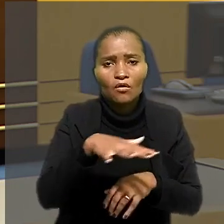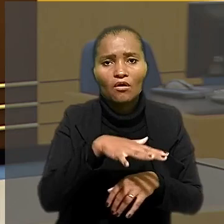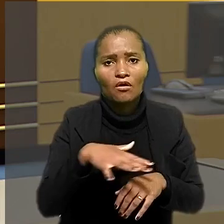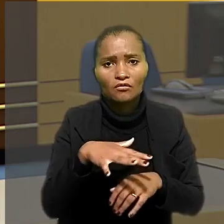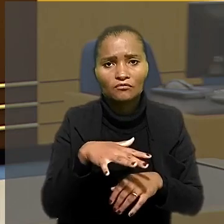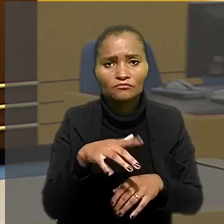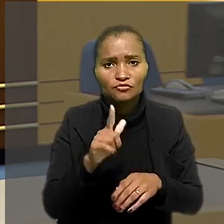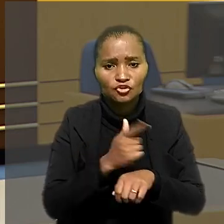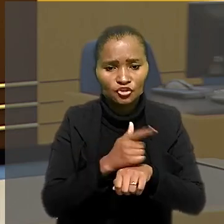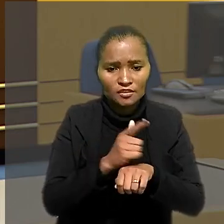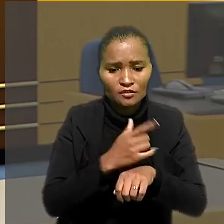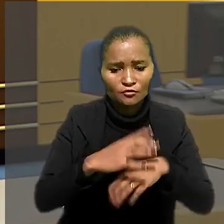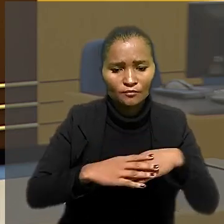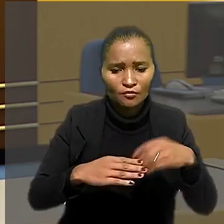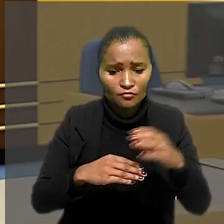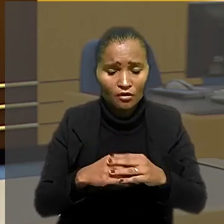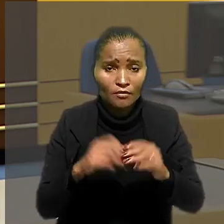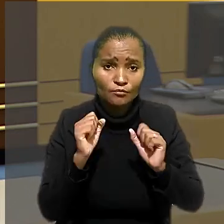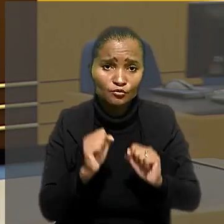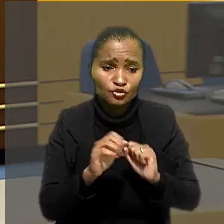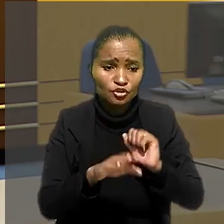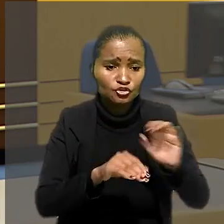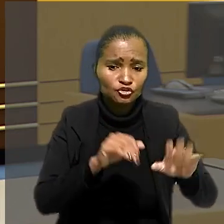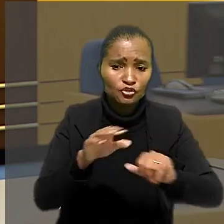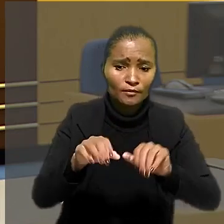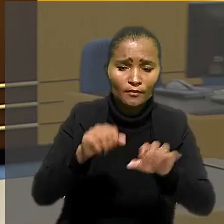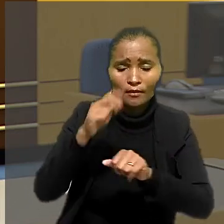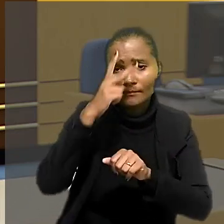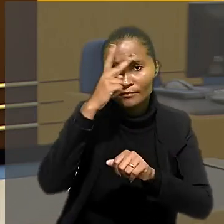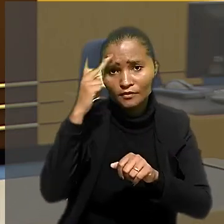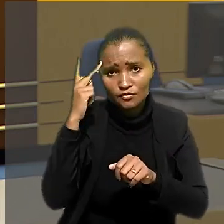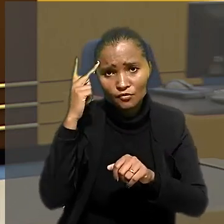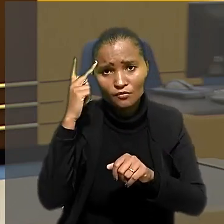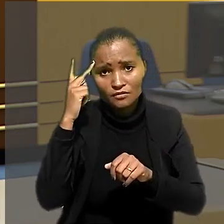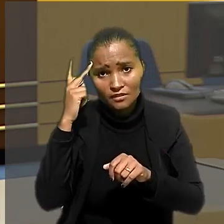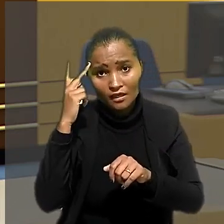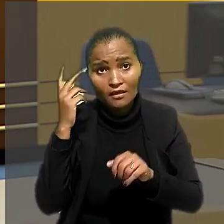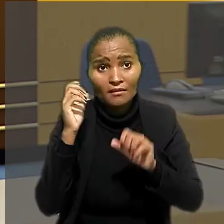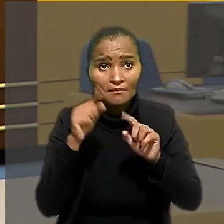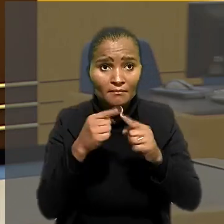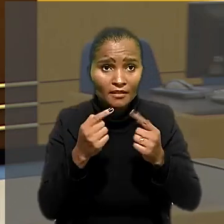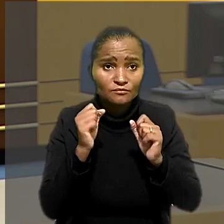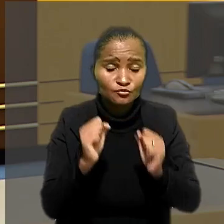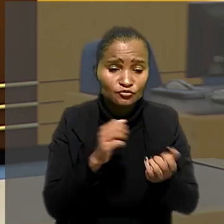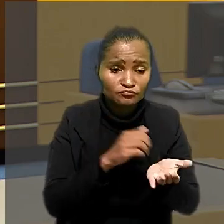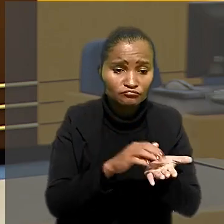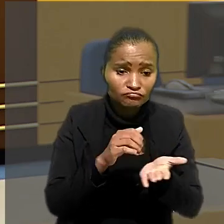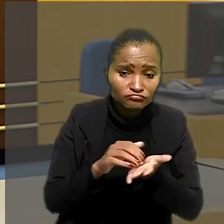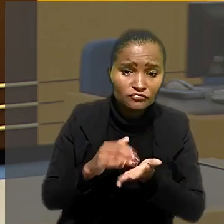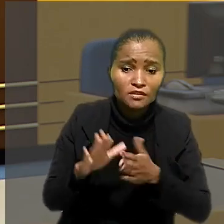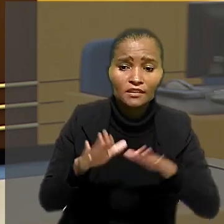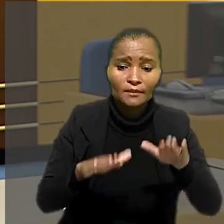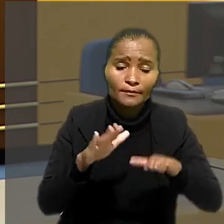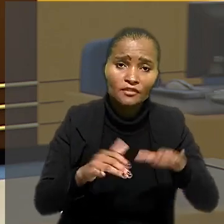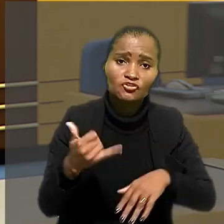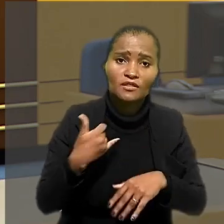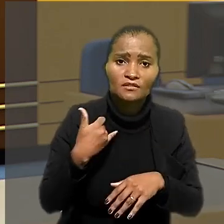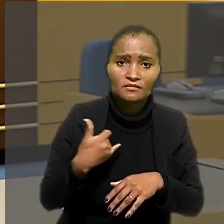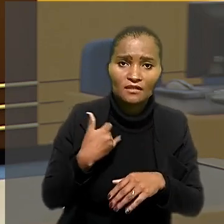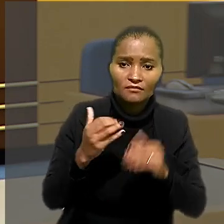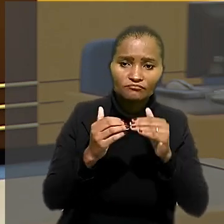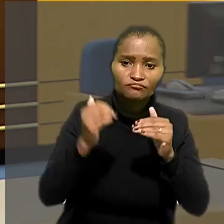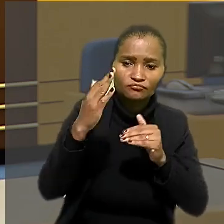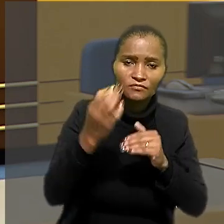de mão de obra, de escalar avulsos em diversas situações, como idade igual ou superior a 60 anos ou